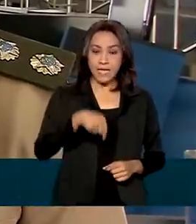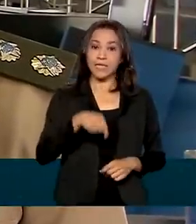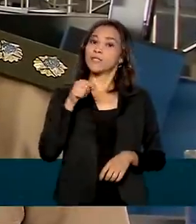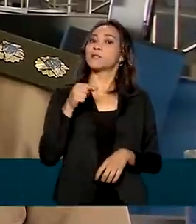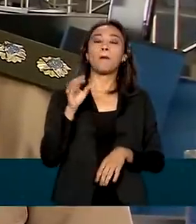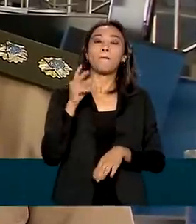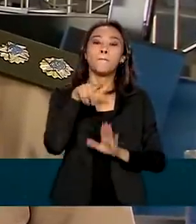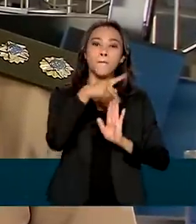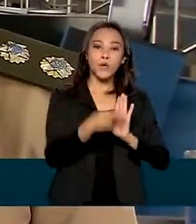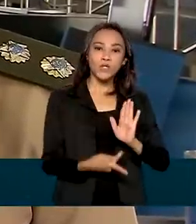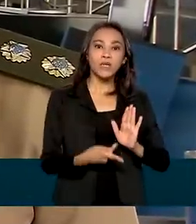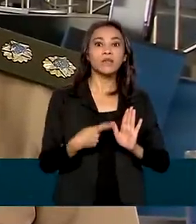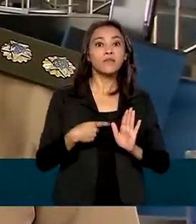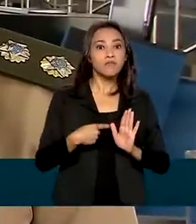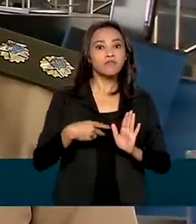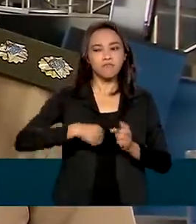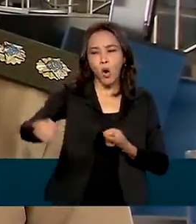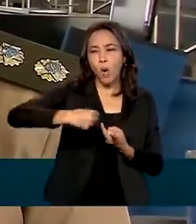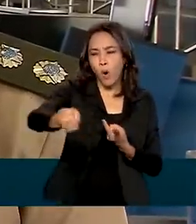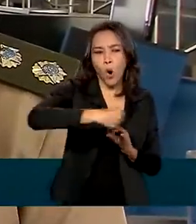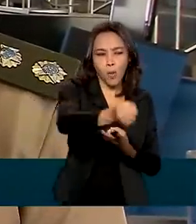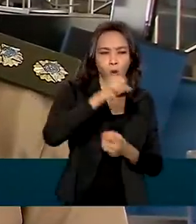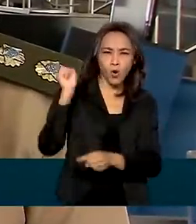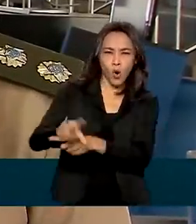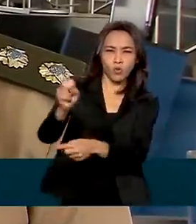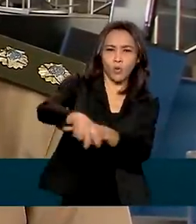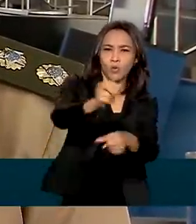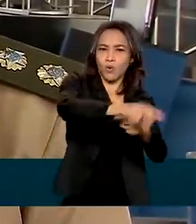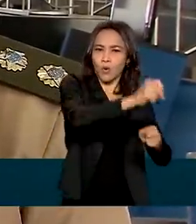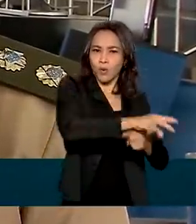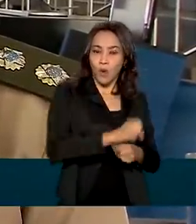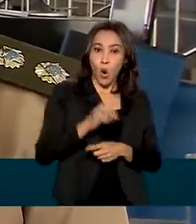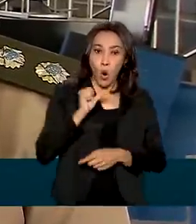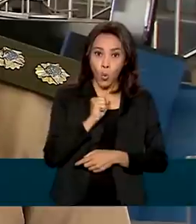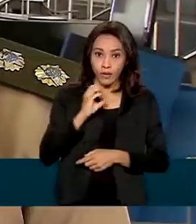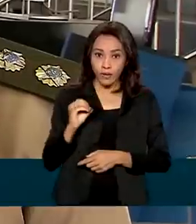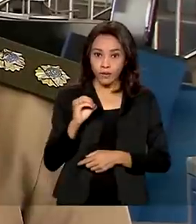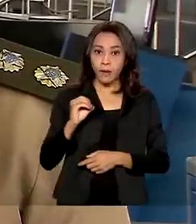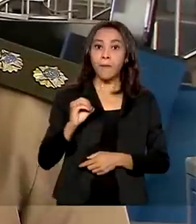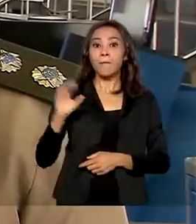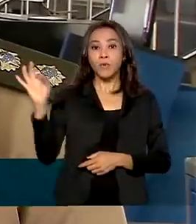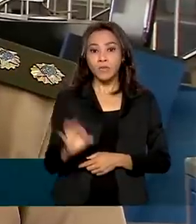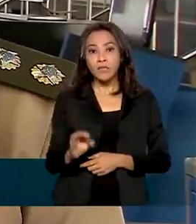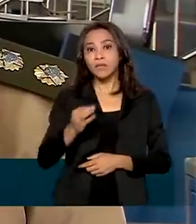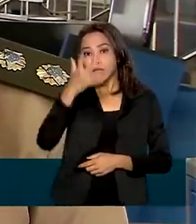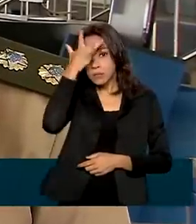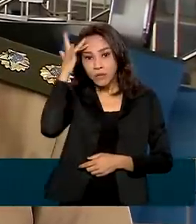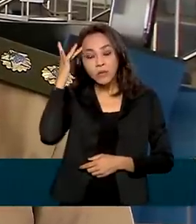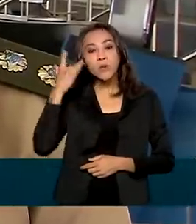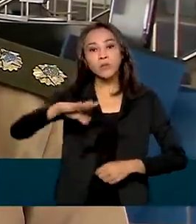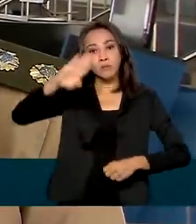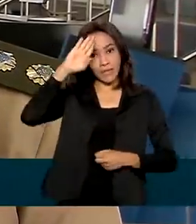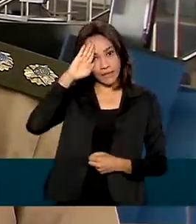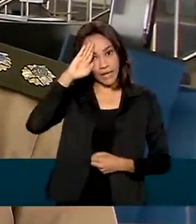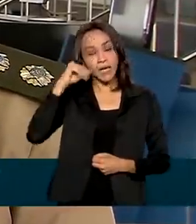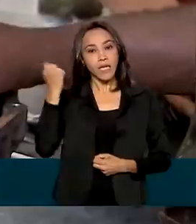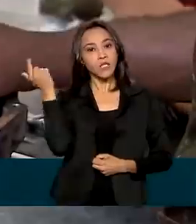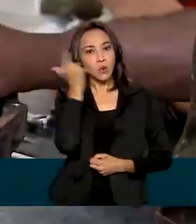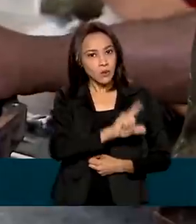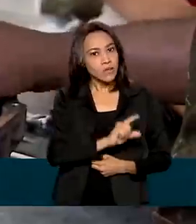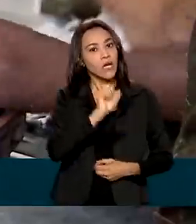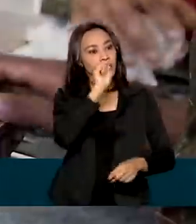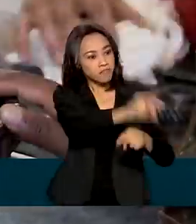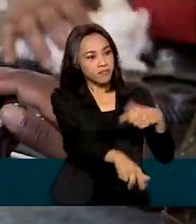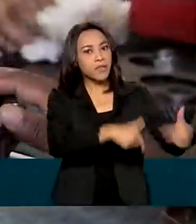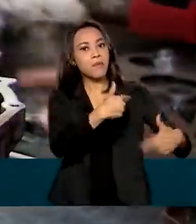índice de empregabilidade muito alto. Em torno de 70% dos militares que fazem a qualificação, ao darem baixo, eles conseguem emprego.